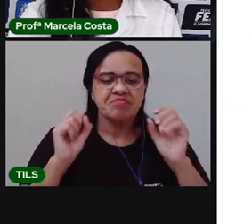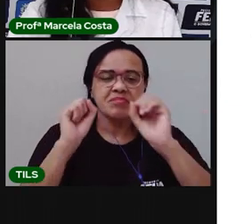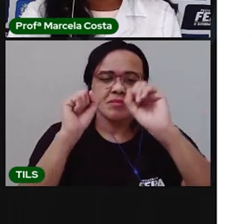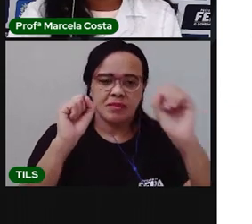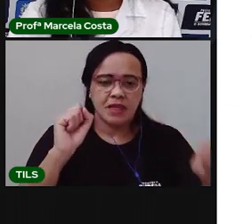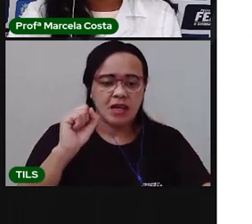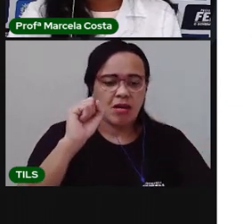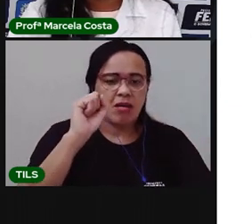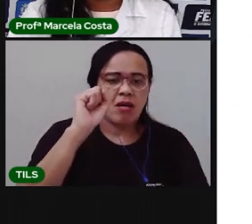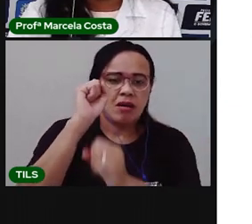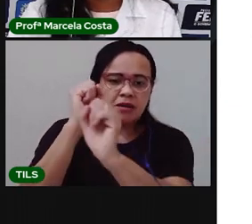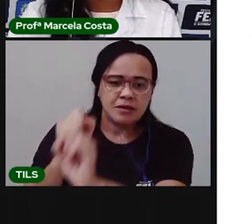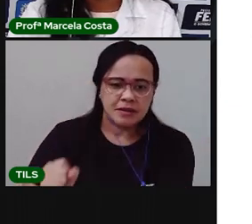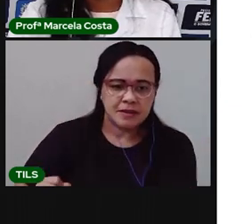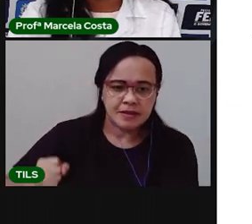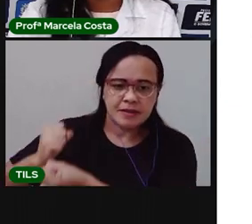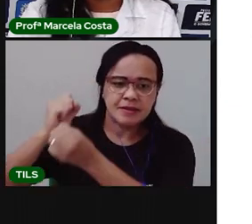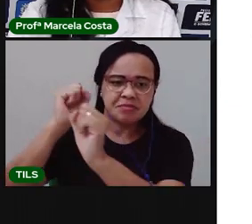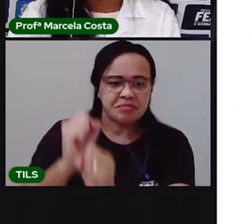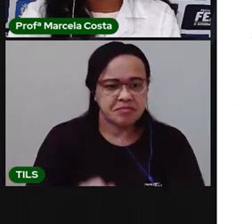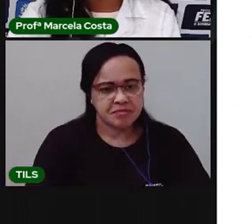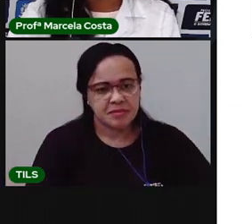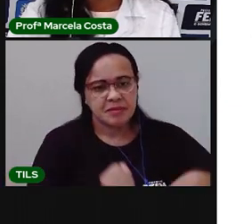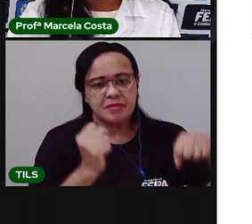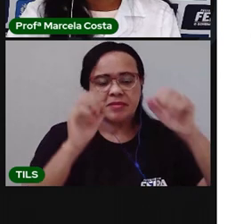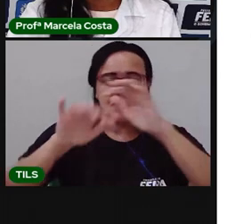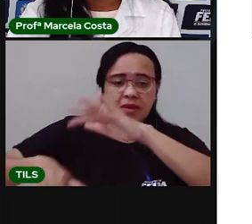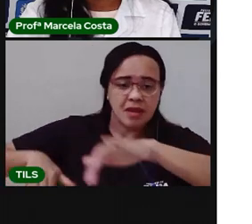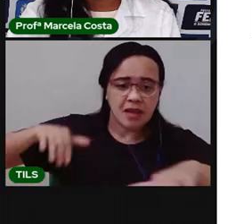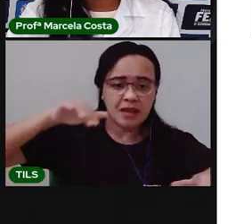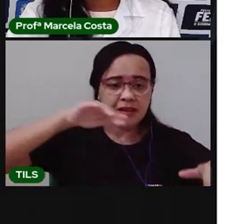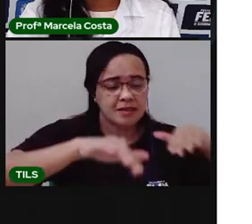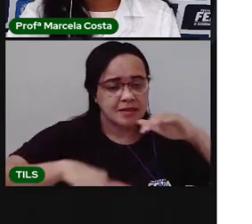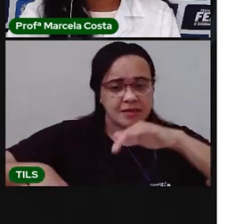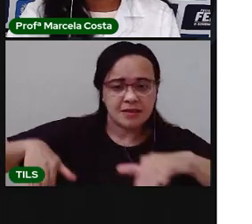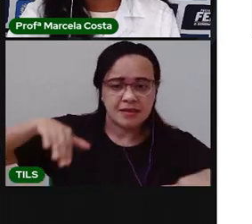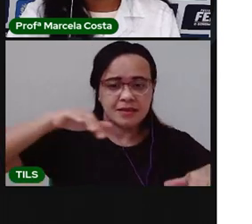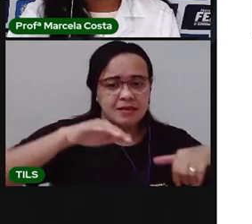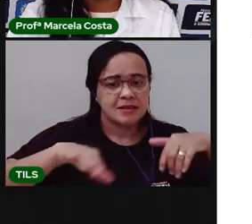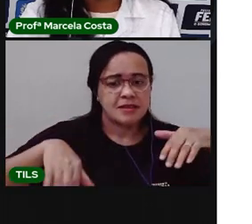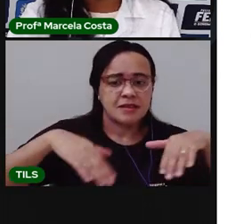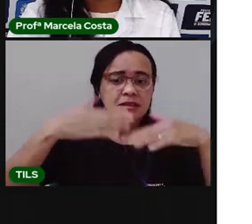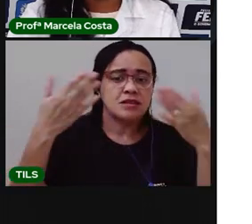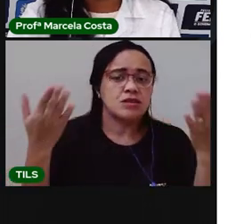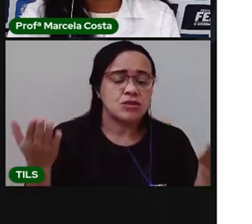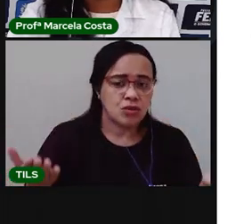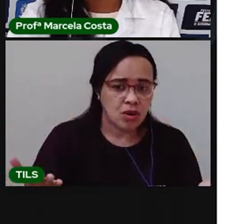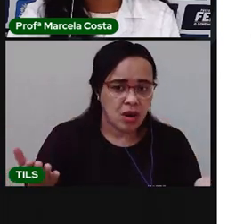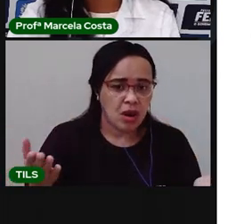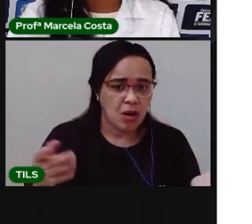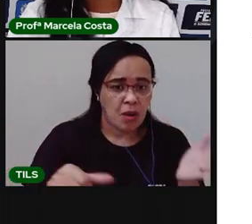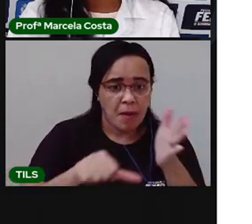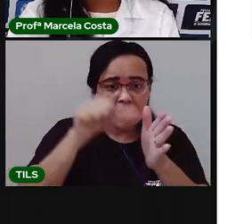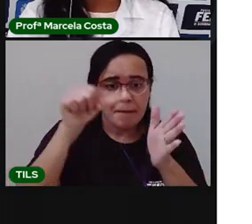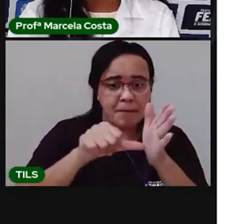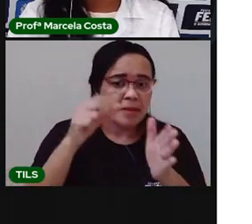Virou, nadar ou rimar. O é está acontecendo nessa primeira imagem?